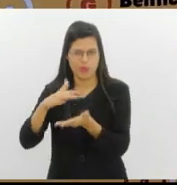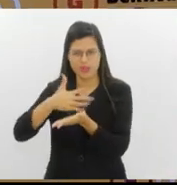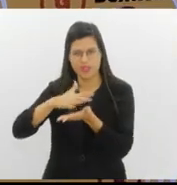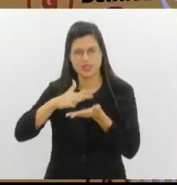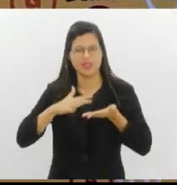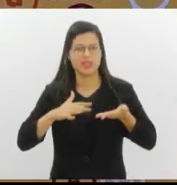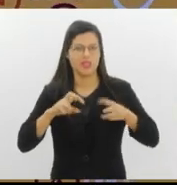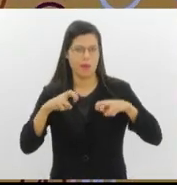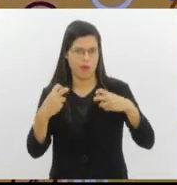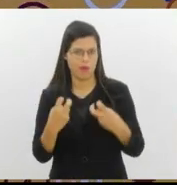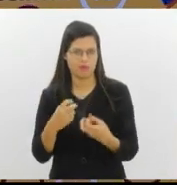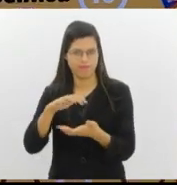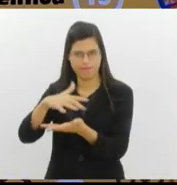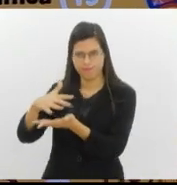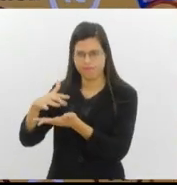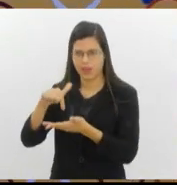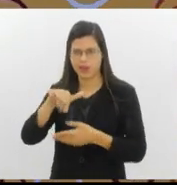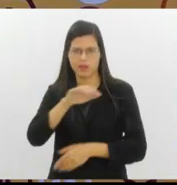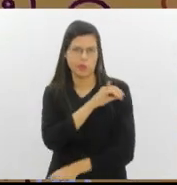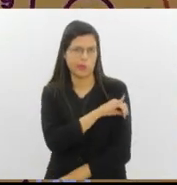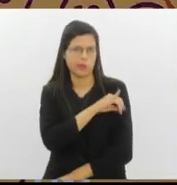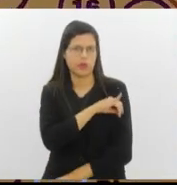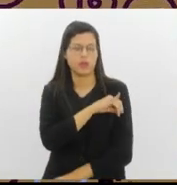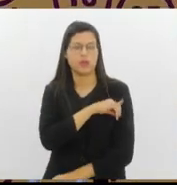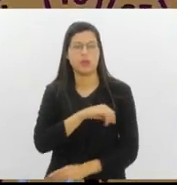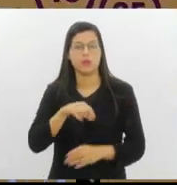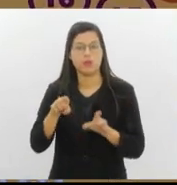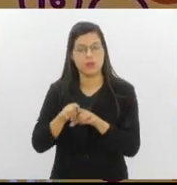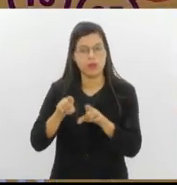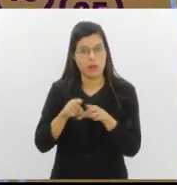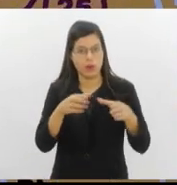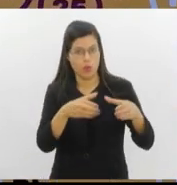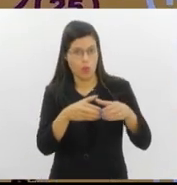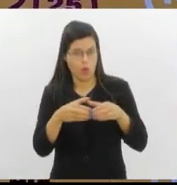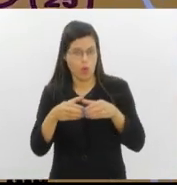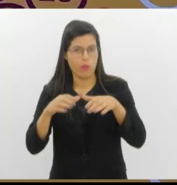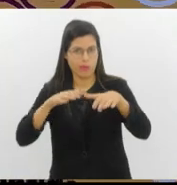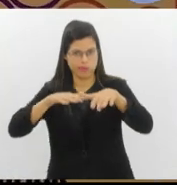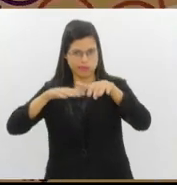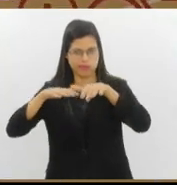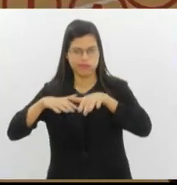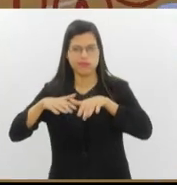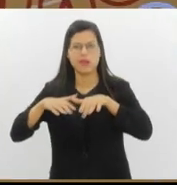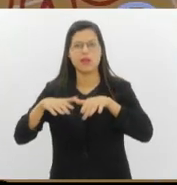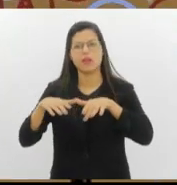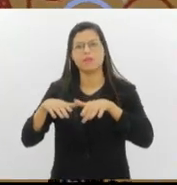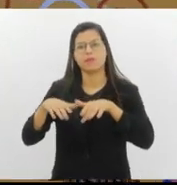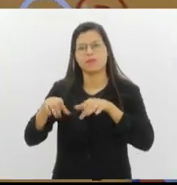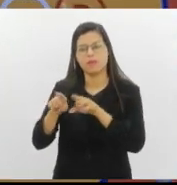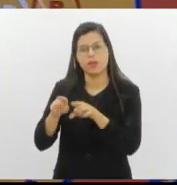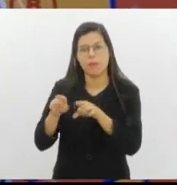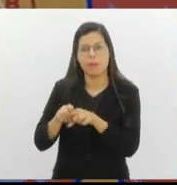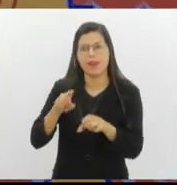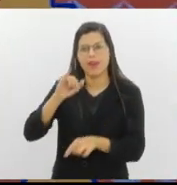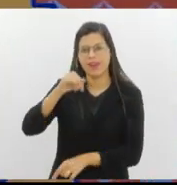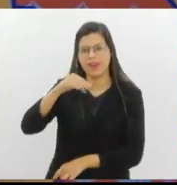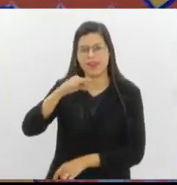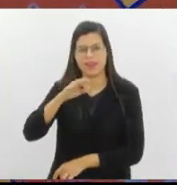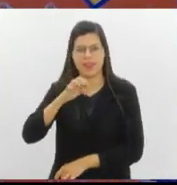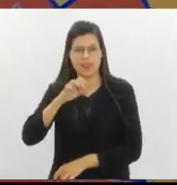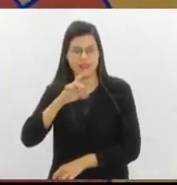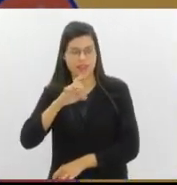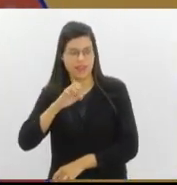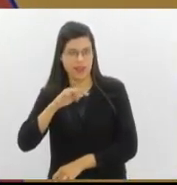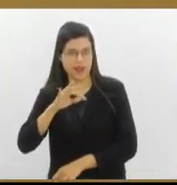samba da cidade do Rio de Janeiro. Além das escolas que desfilam na Marquês de Sapucaí e na Intendente Magalhães, o mapa aponta ainda